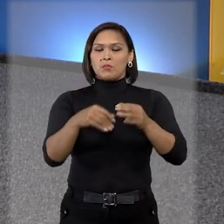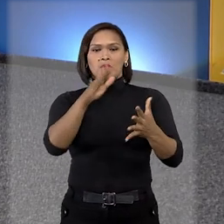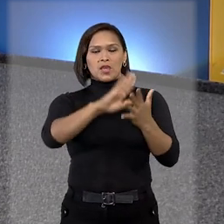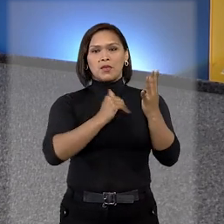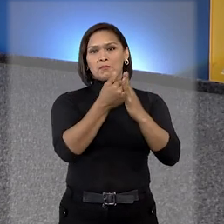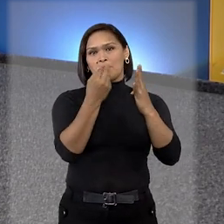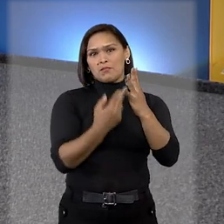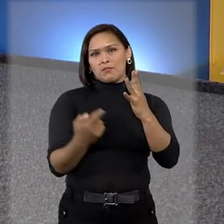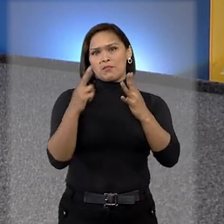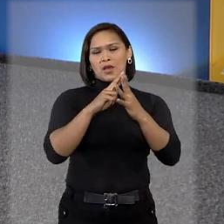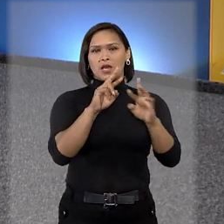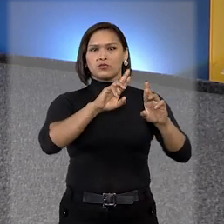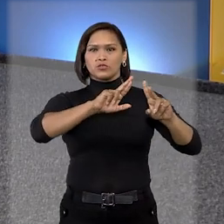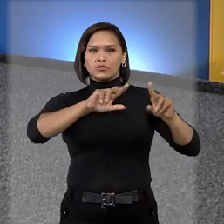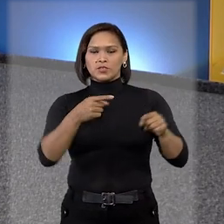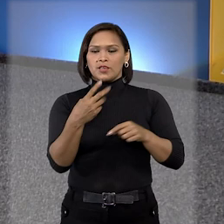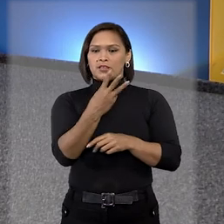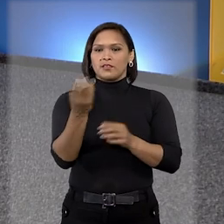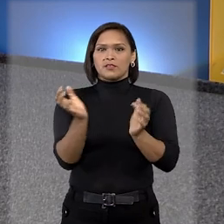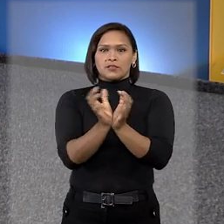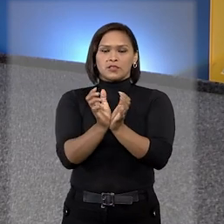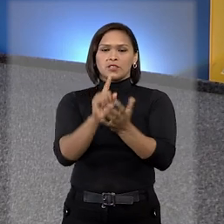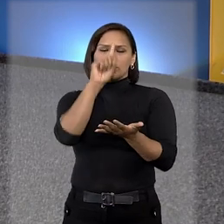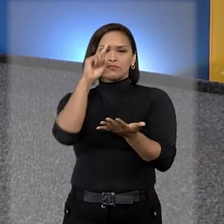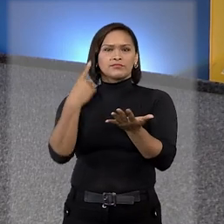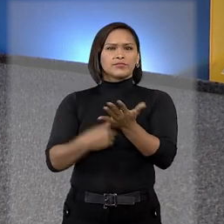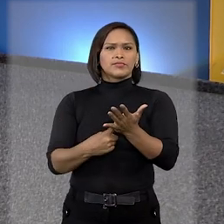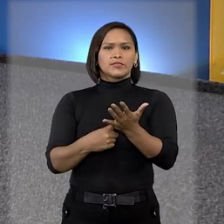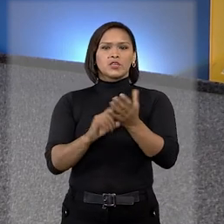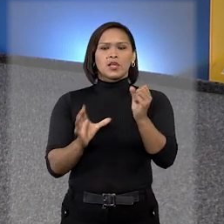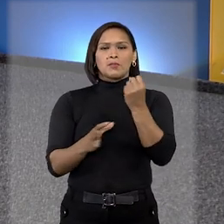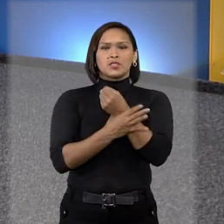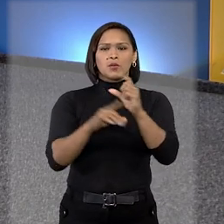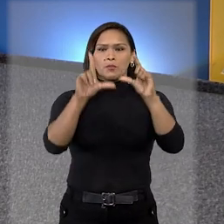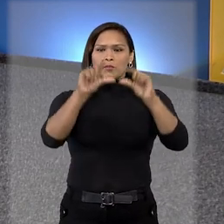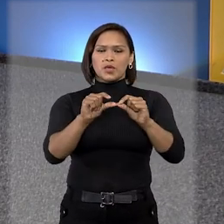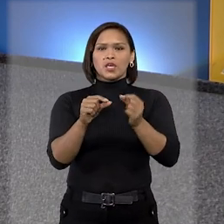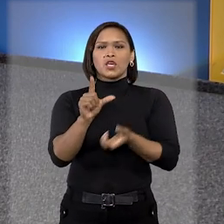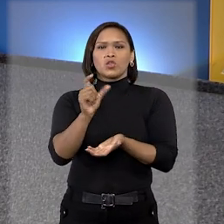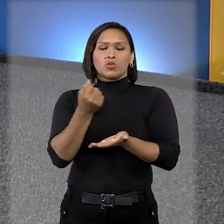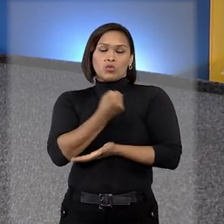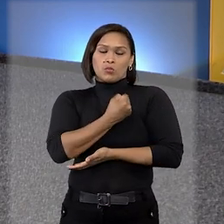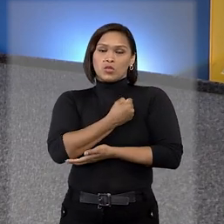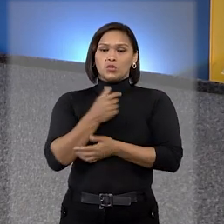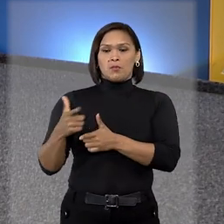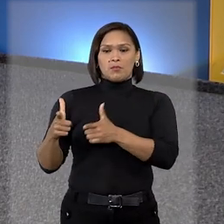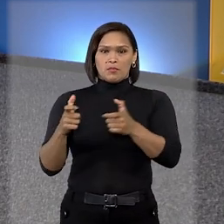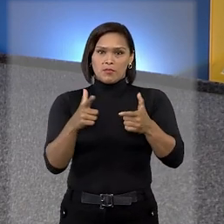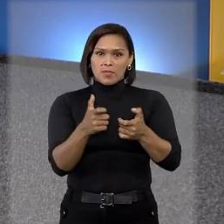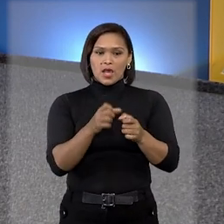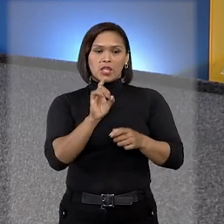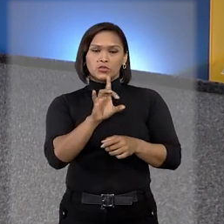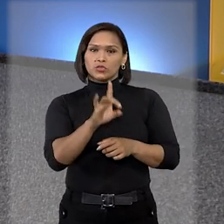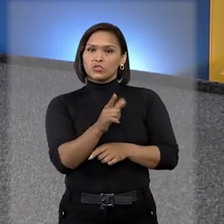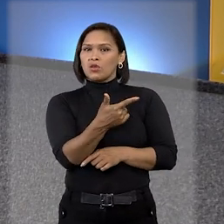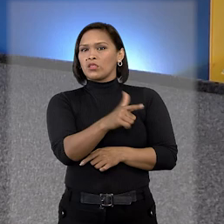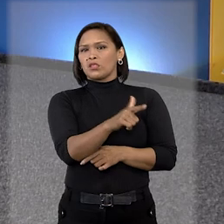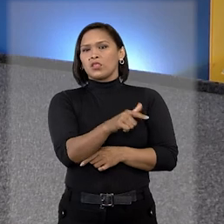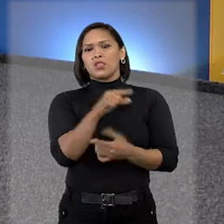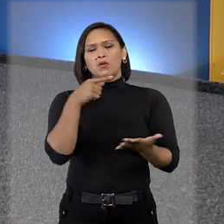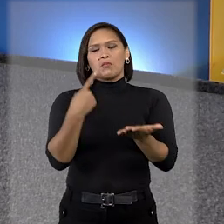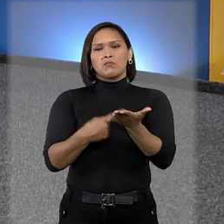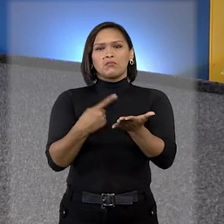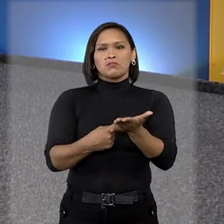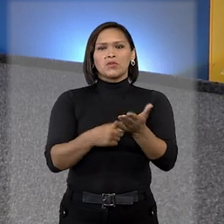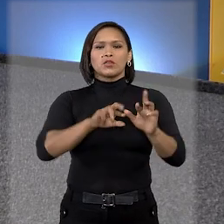embargos de divergência, a terceira sessão definiu que a apreensão de pequena quantidade de munição por si só não